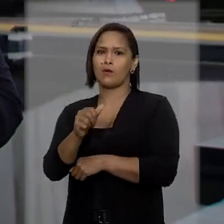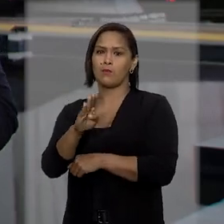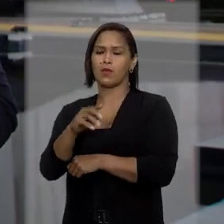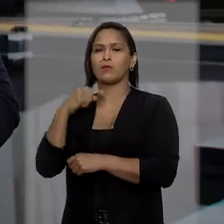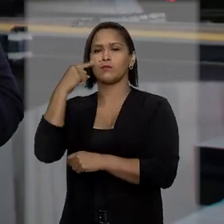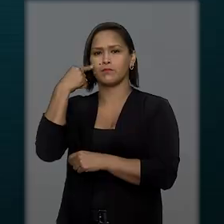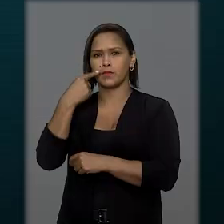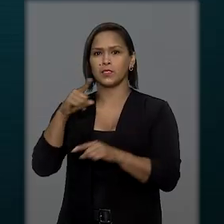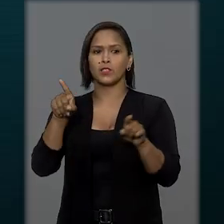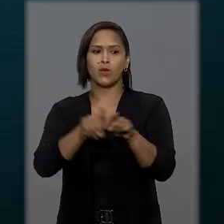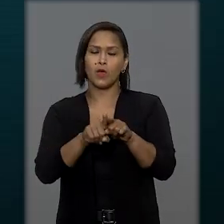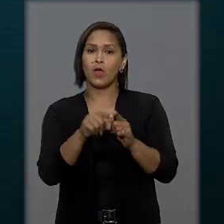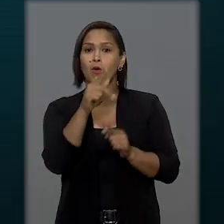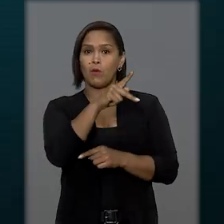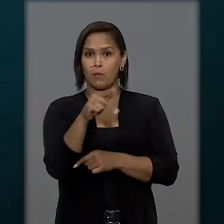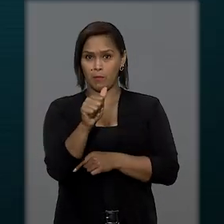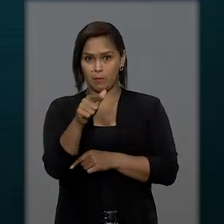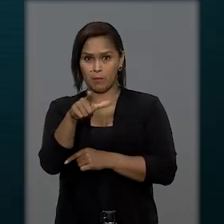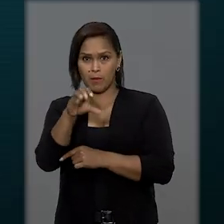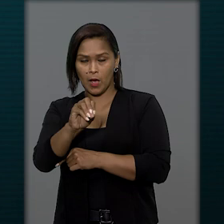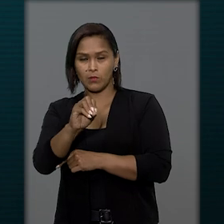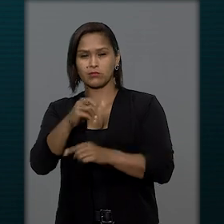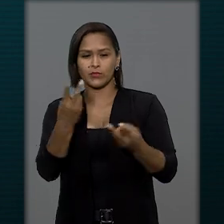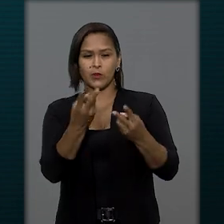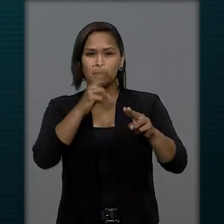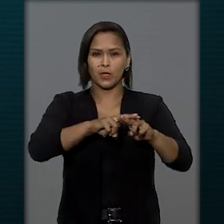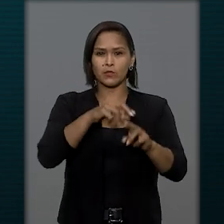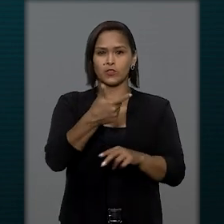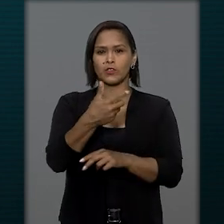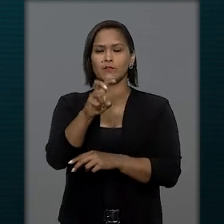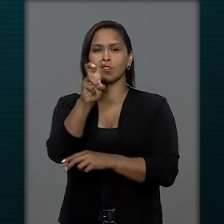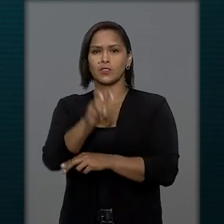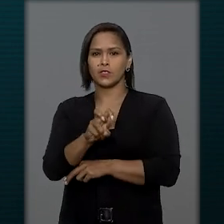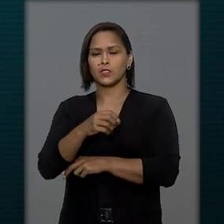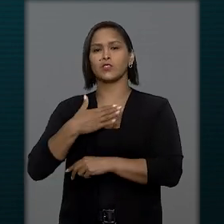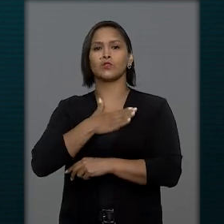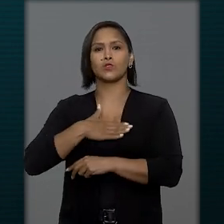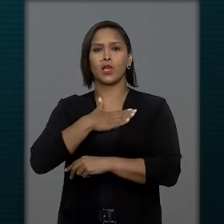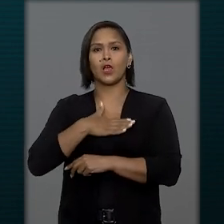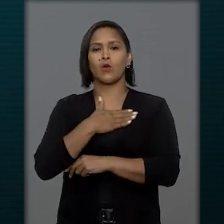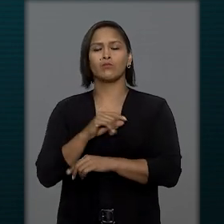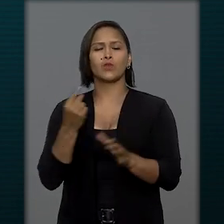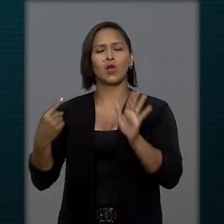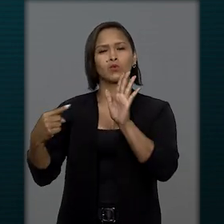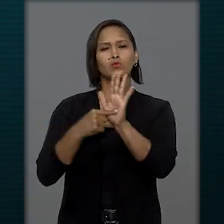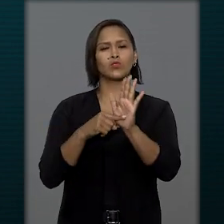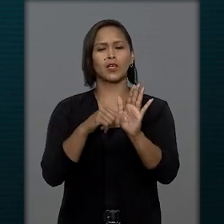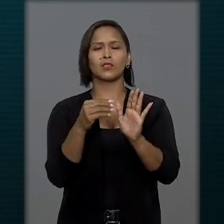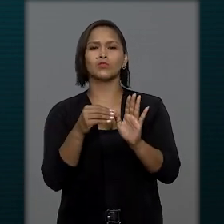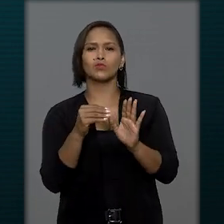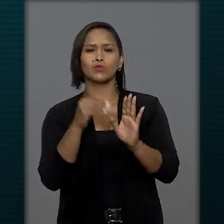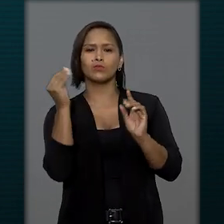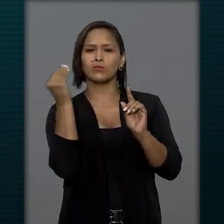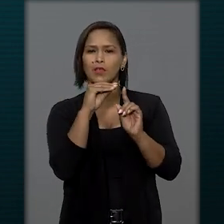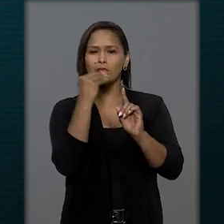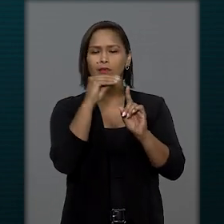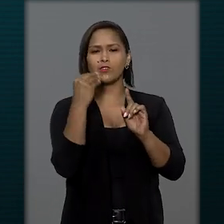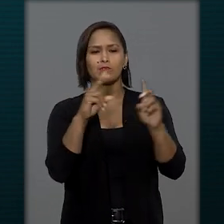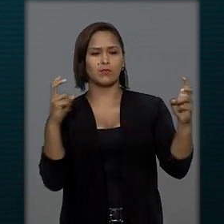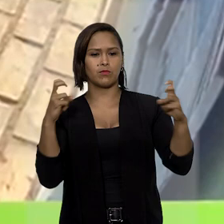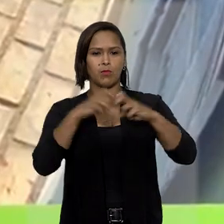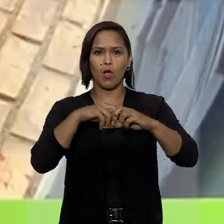advogado. Milhomen foi preso em flagrante no dia 25 de agosto, acusado de tentativa de homicídio